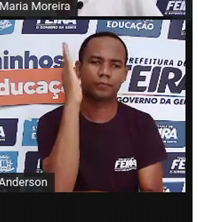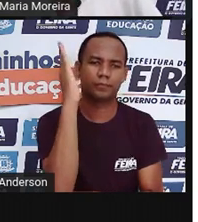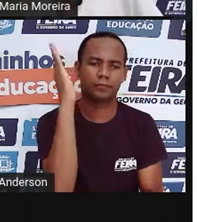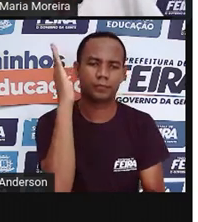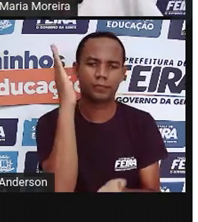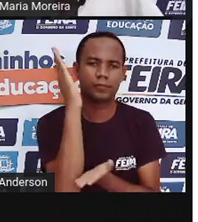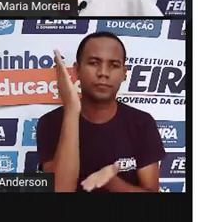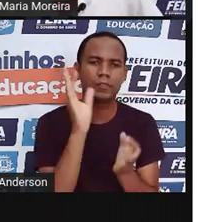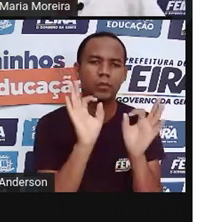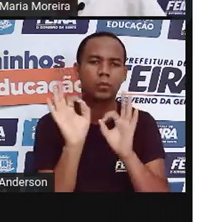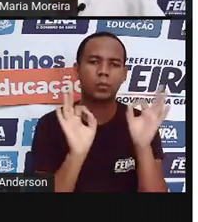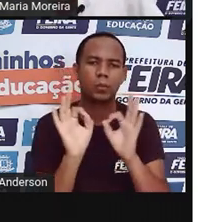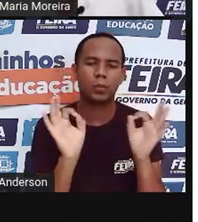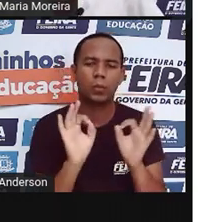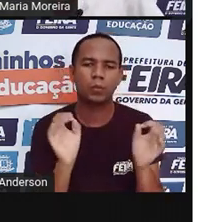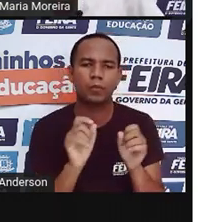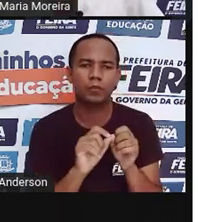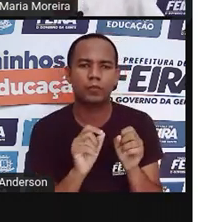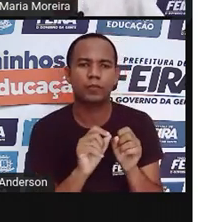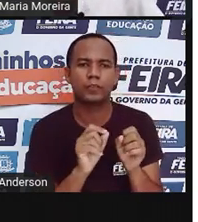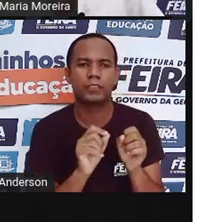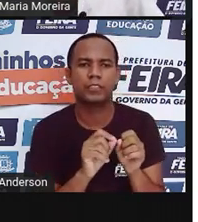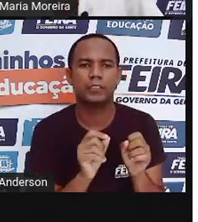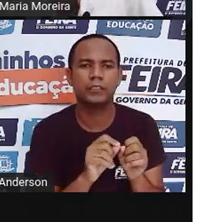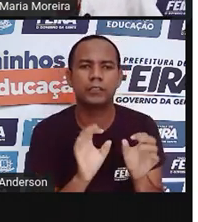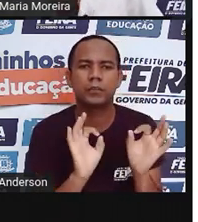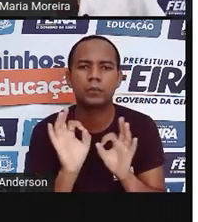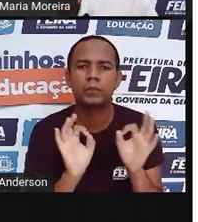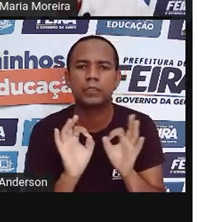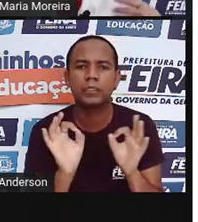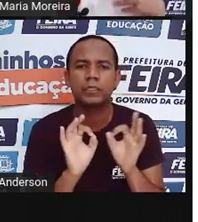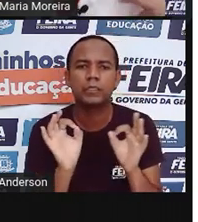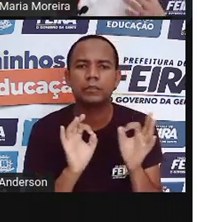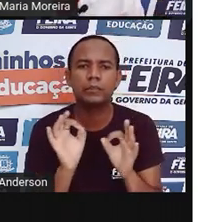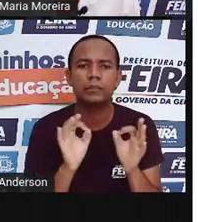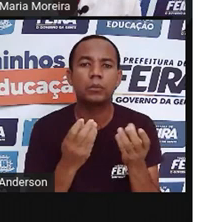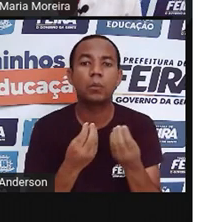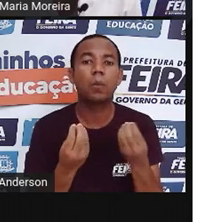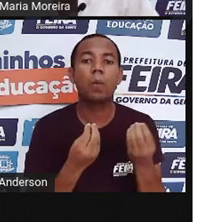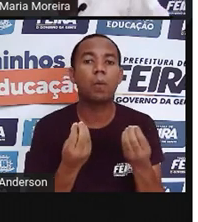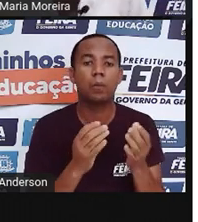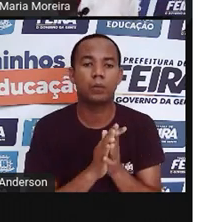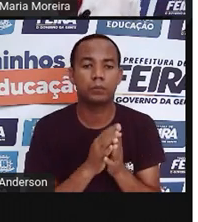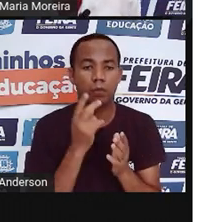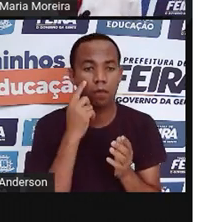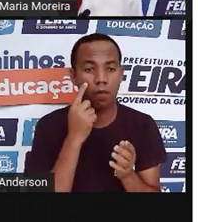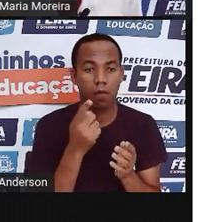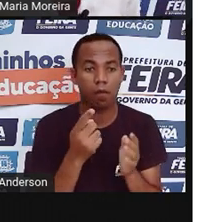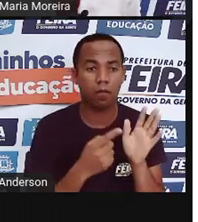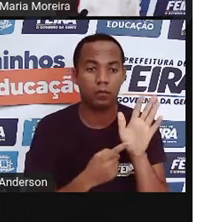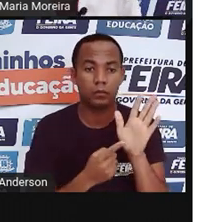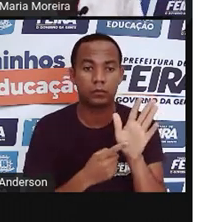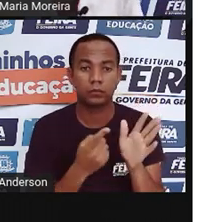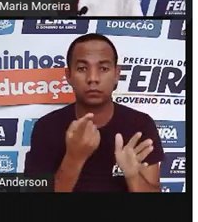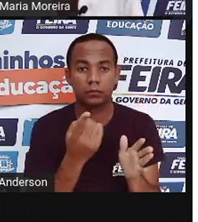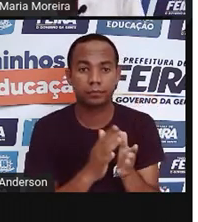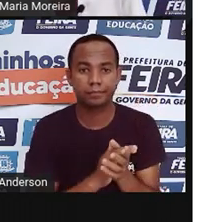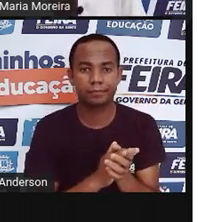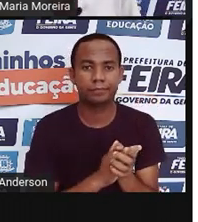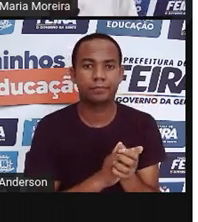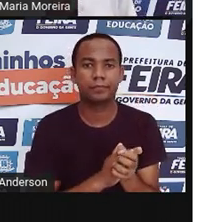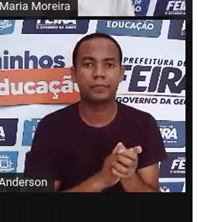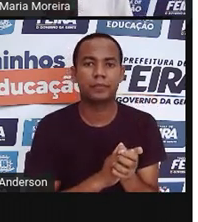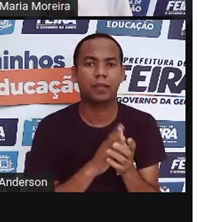Bom, temos brinquedos que a Pró já falou com vocês feitos de madeira. Olha que bacana, madeira, né?